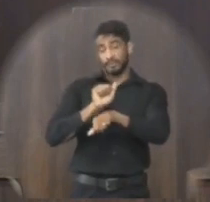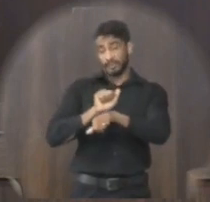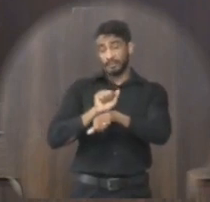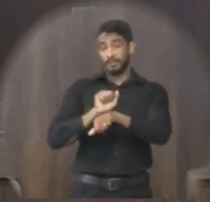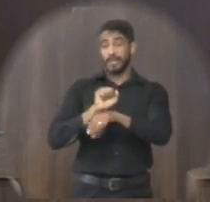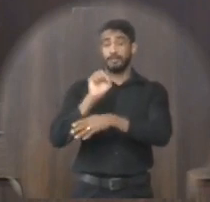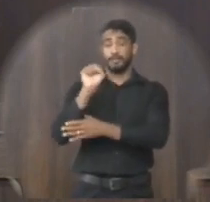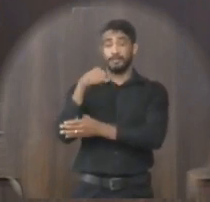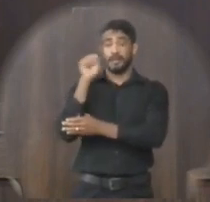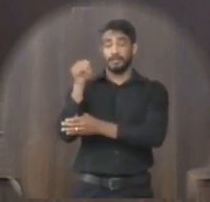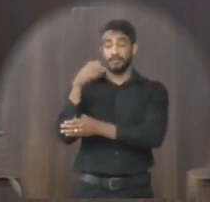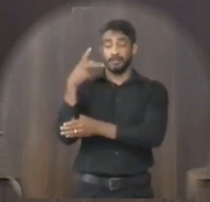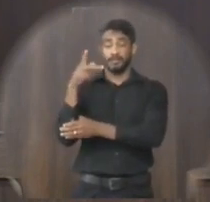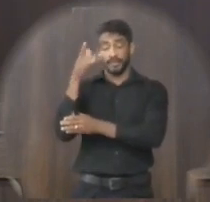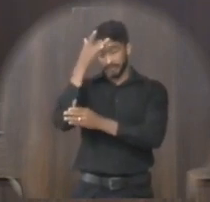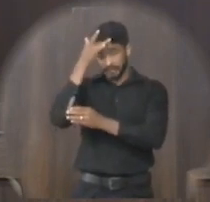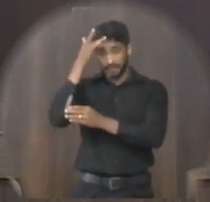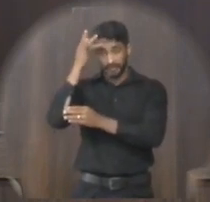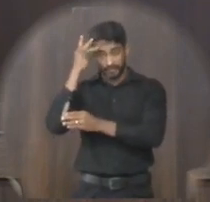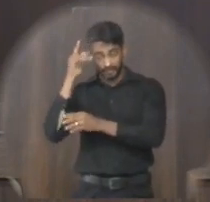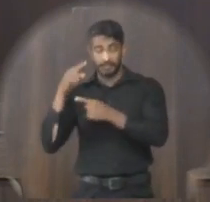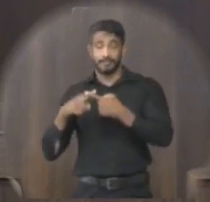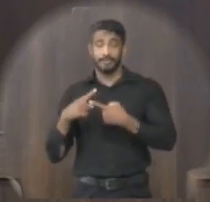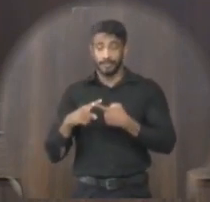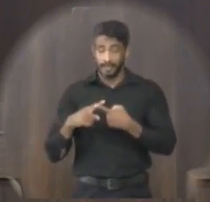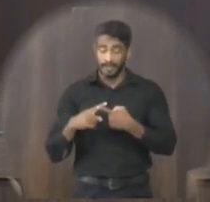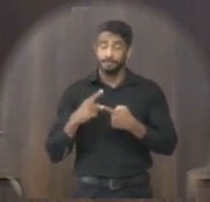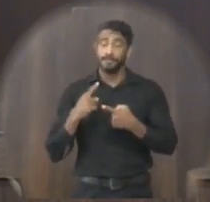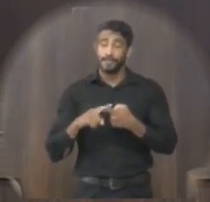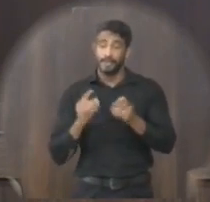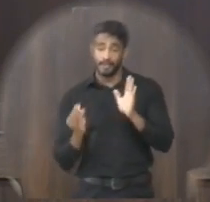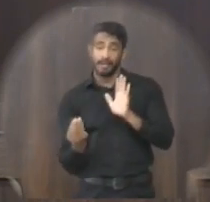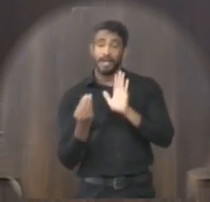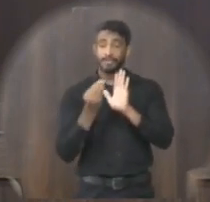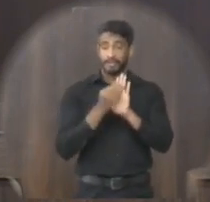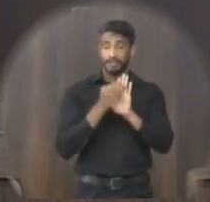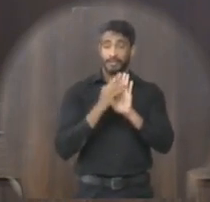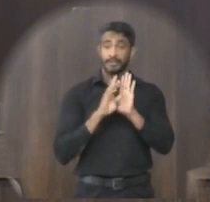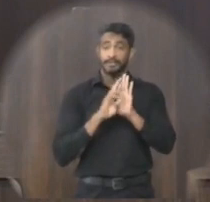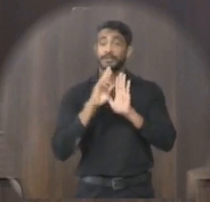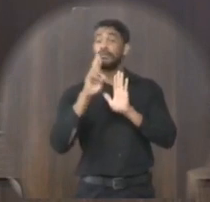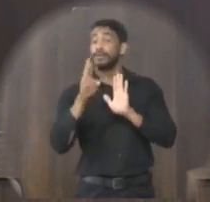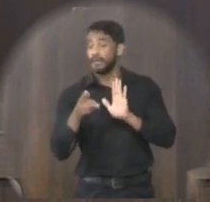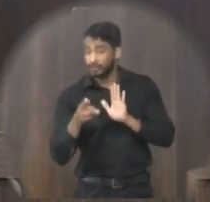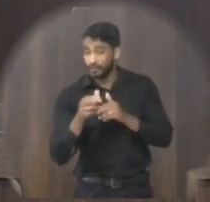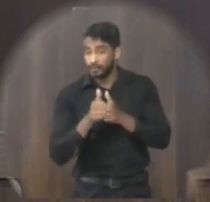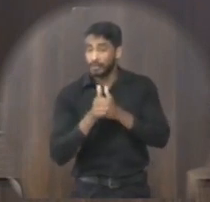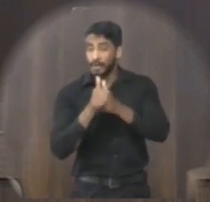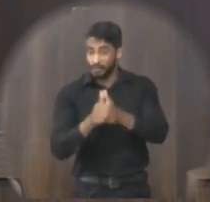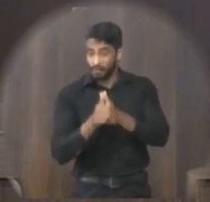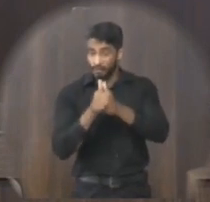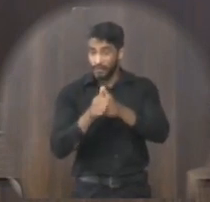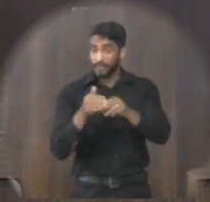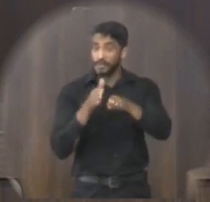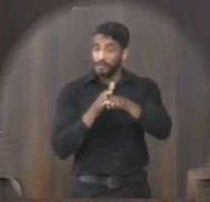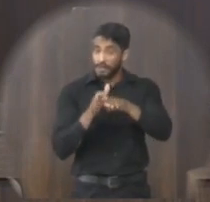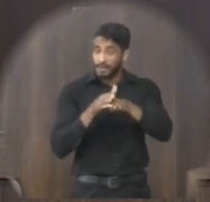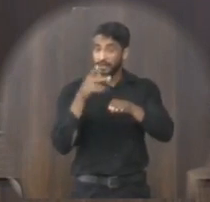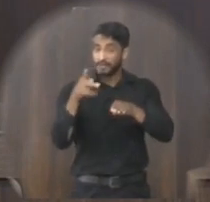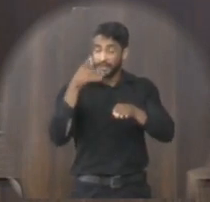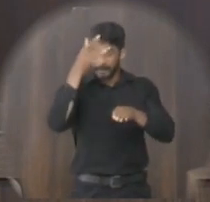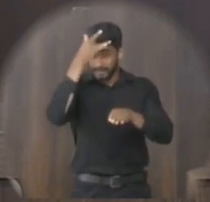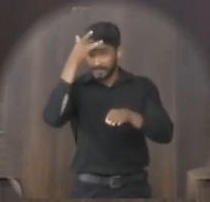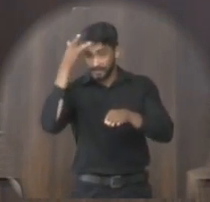especializado com fisioterapeutas uma vez que o agendamento do retorno do acompanhamento e orientação aos pacientes